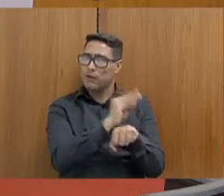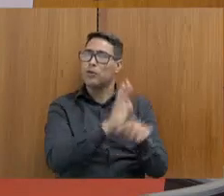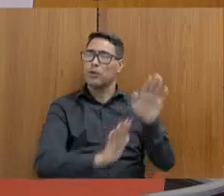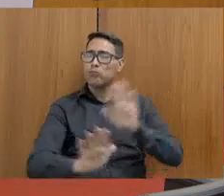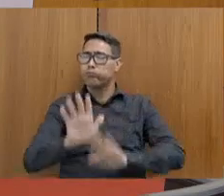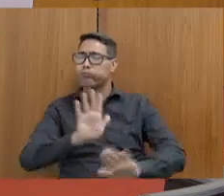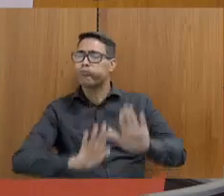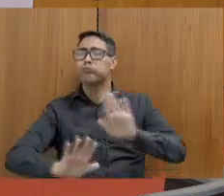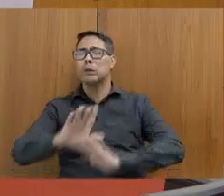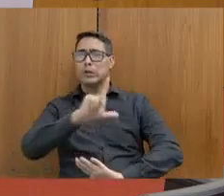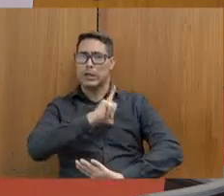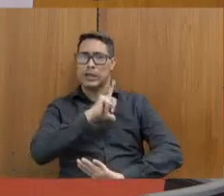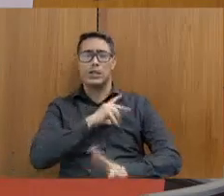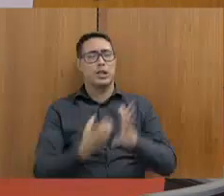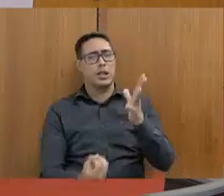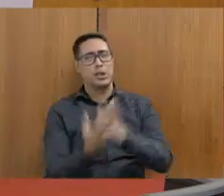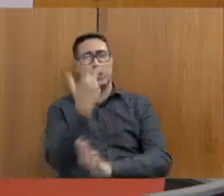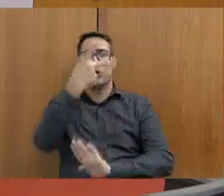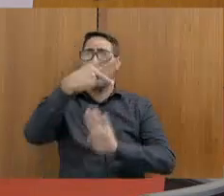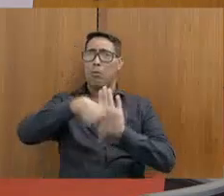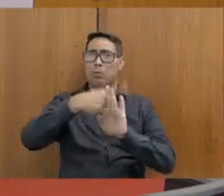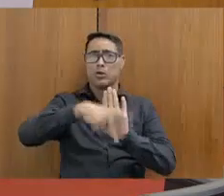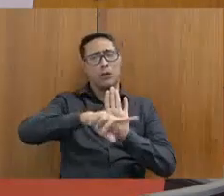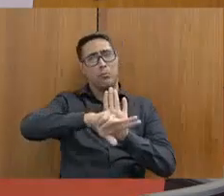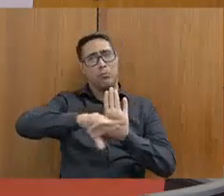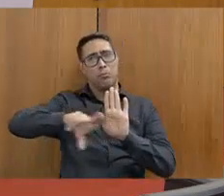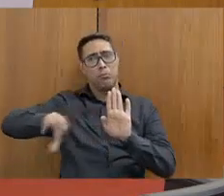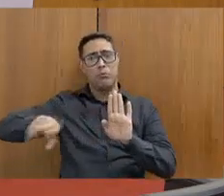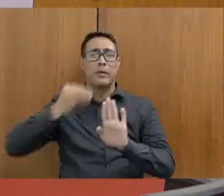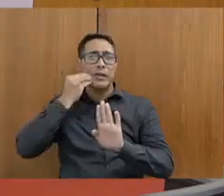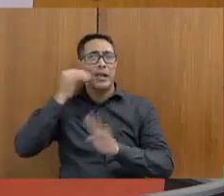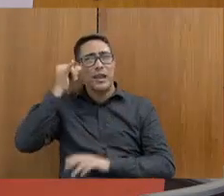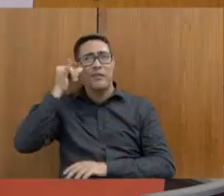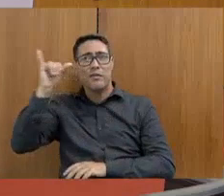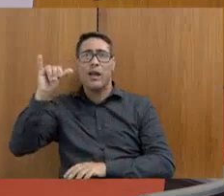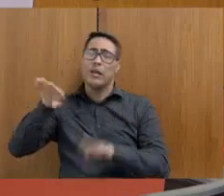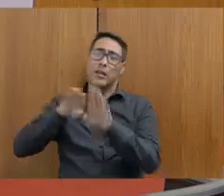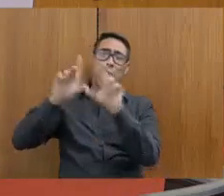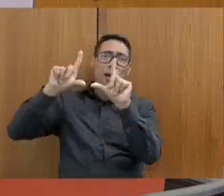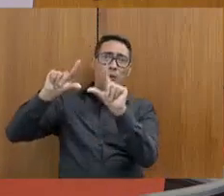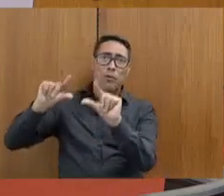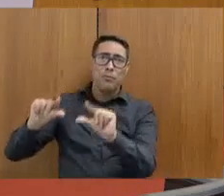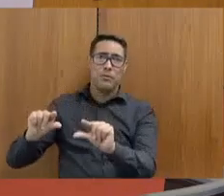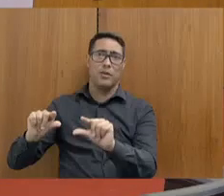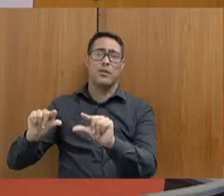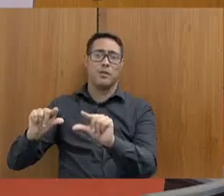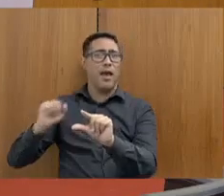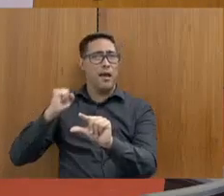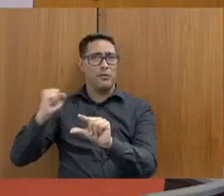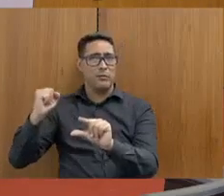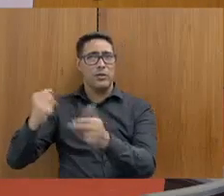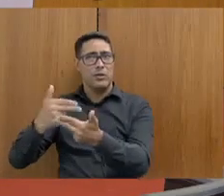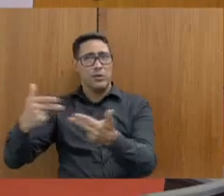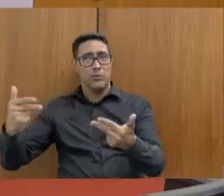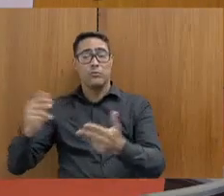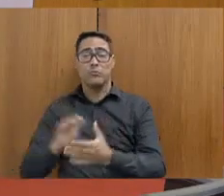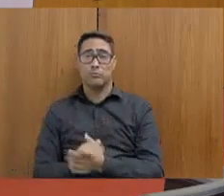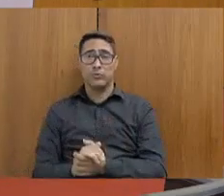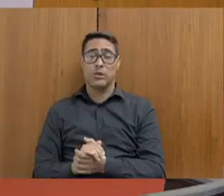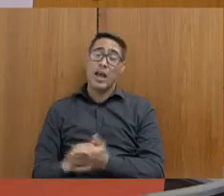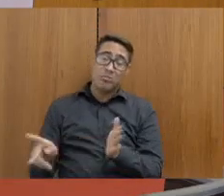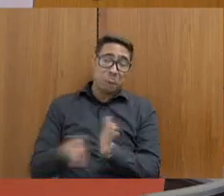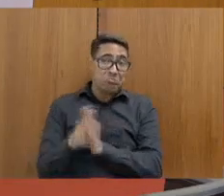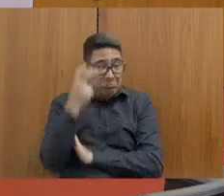tem projetos para evitar ou para minimizar, na verdade, os feminicídios. é uma questão cultural. Quando você lida com